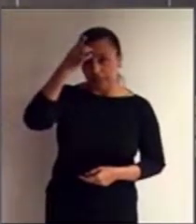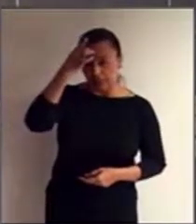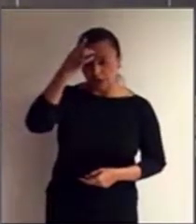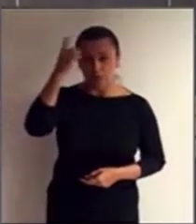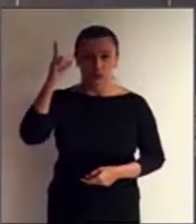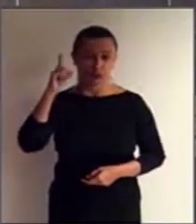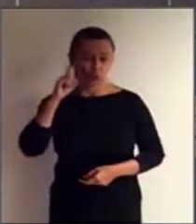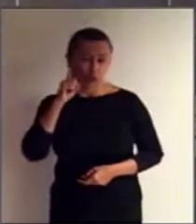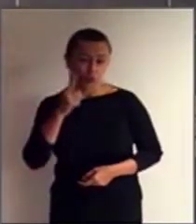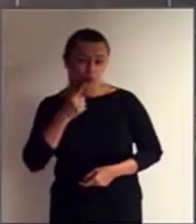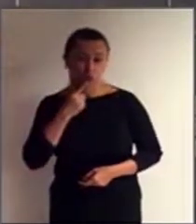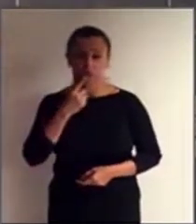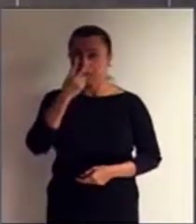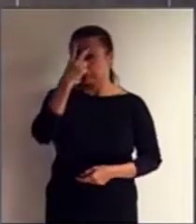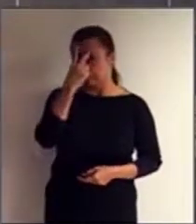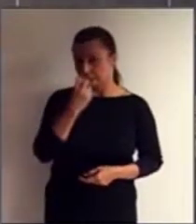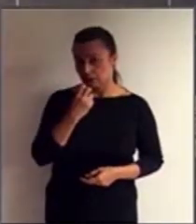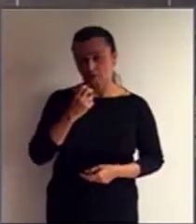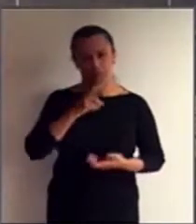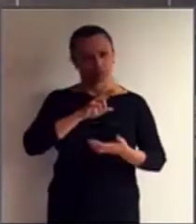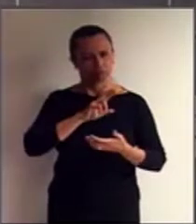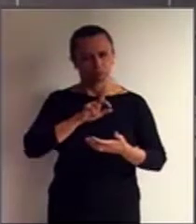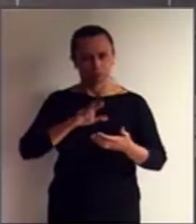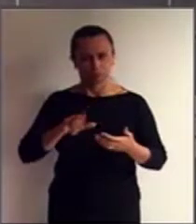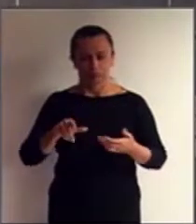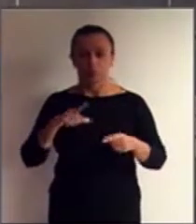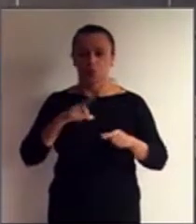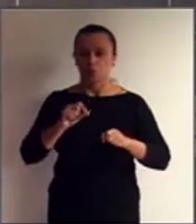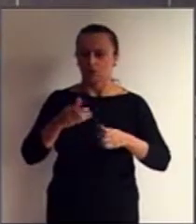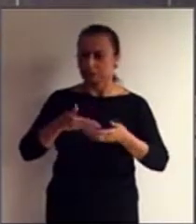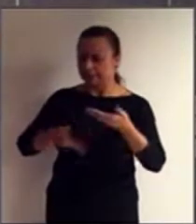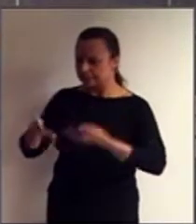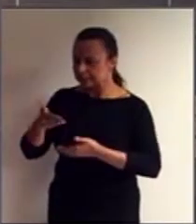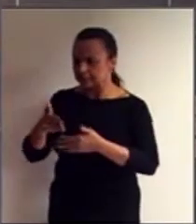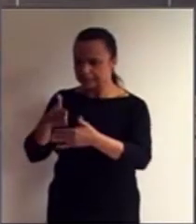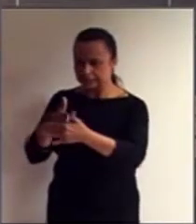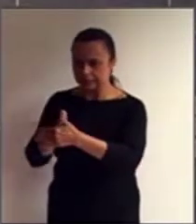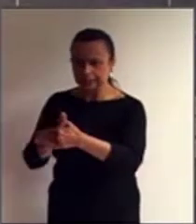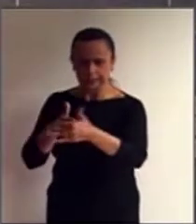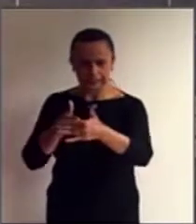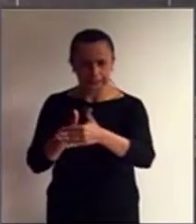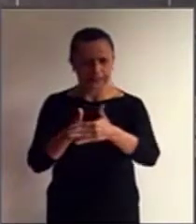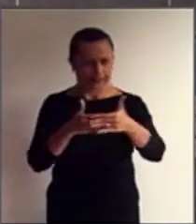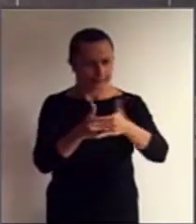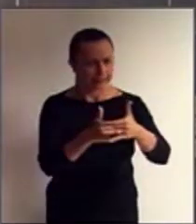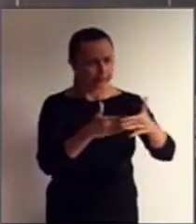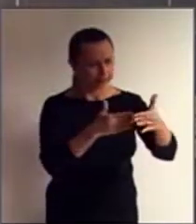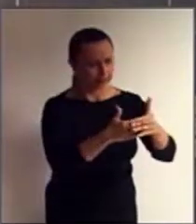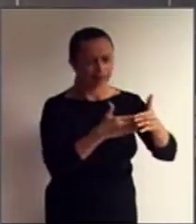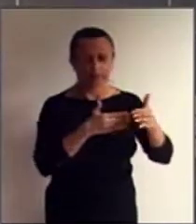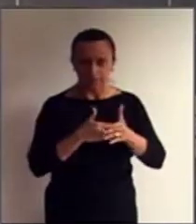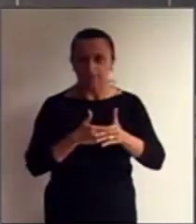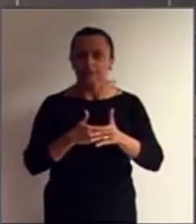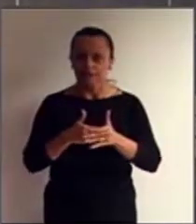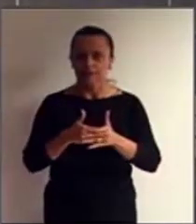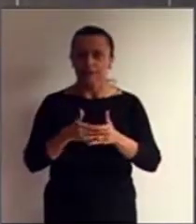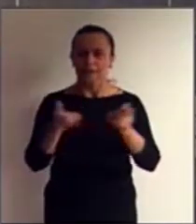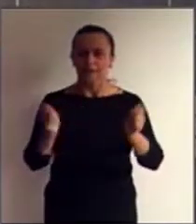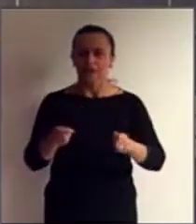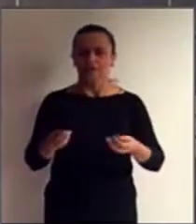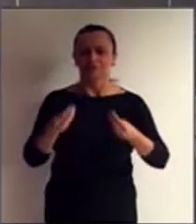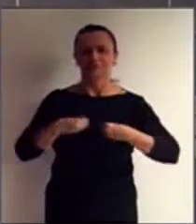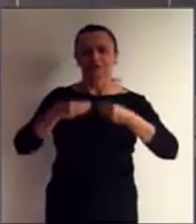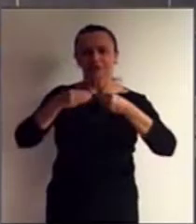os quais, em interação com diversas barreiras, podem obstruir sua participação